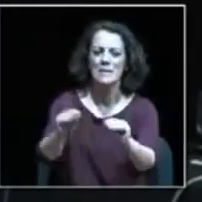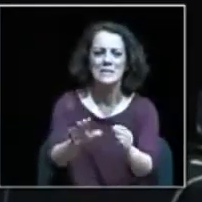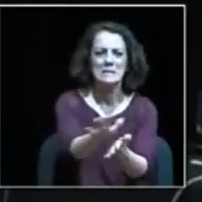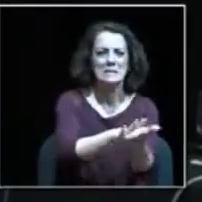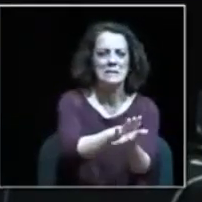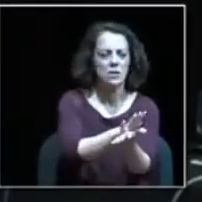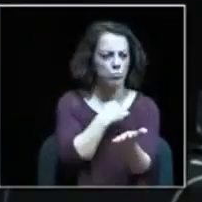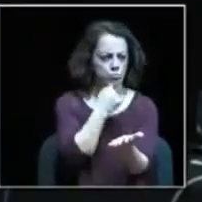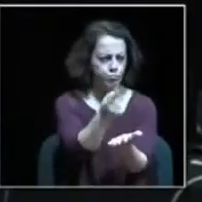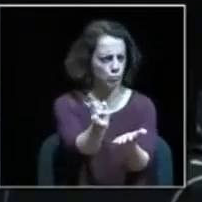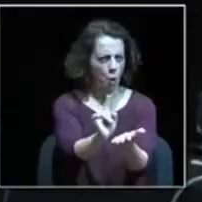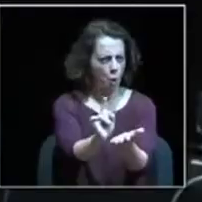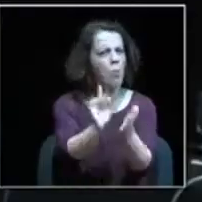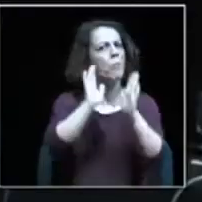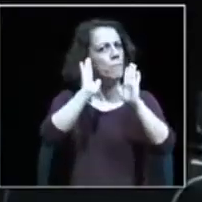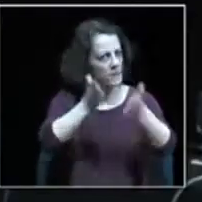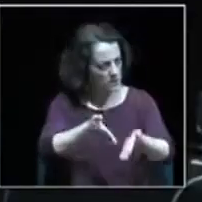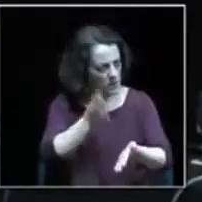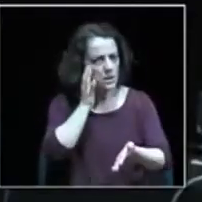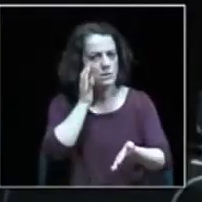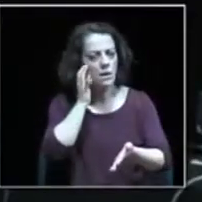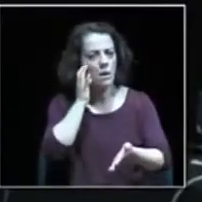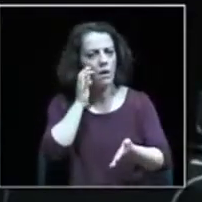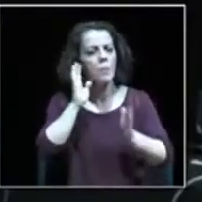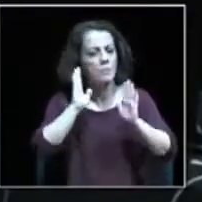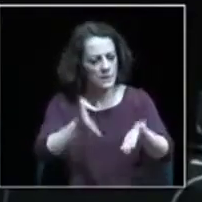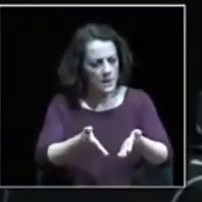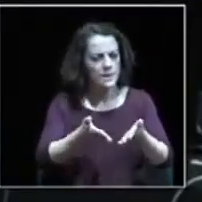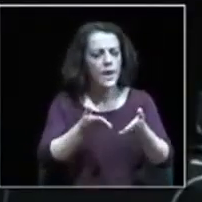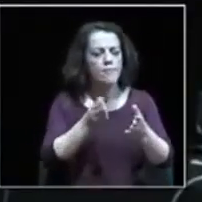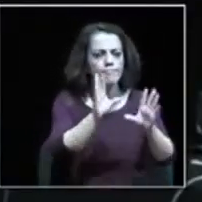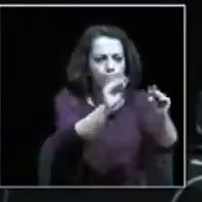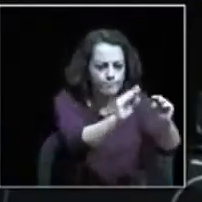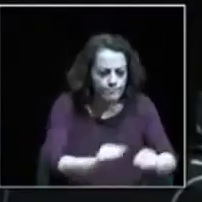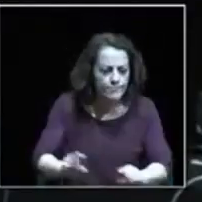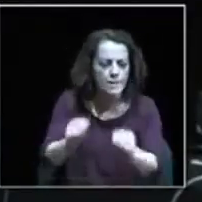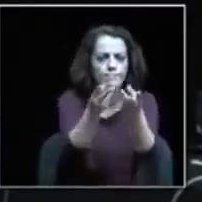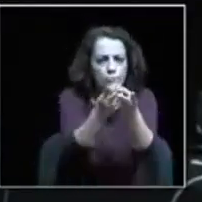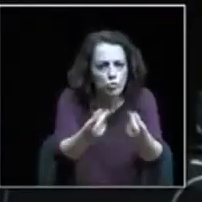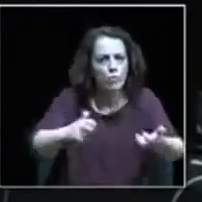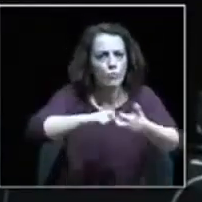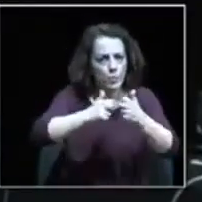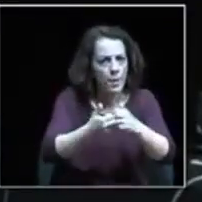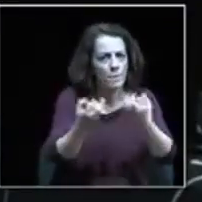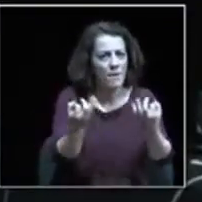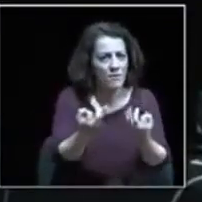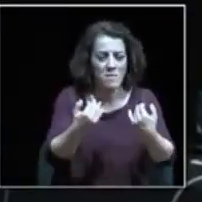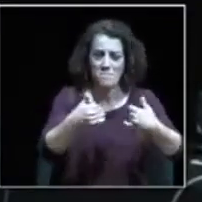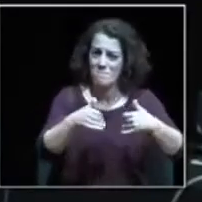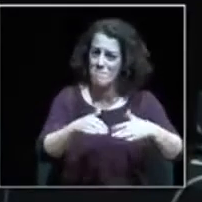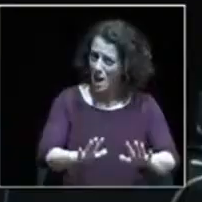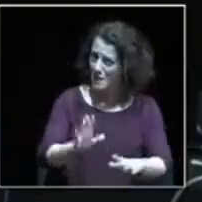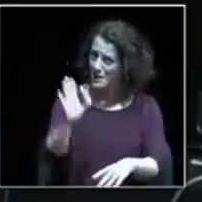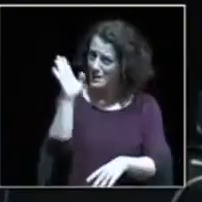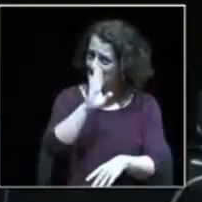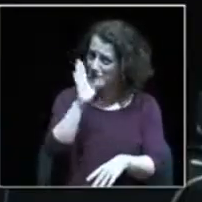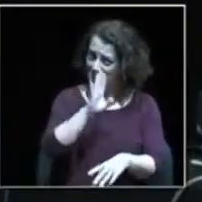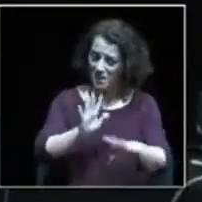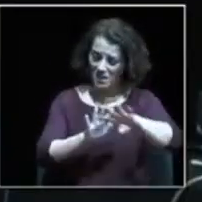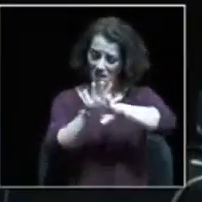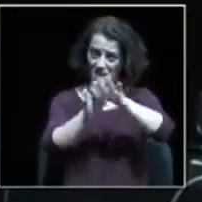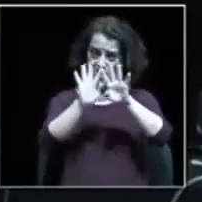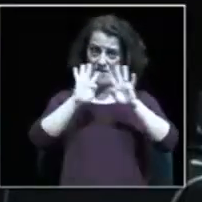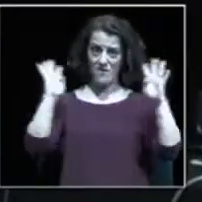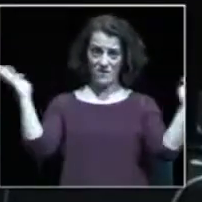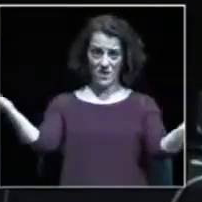É claro que defendemos a necessidade de intervenção e de resolução dos problemas, mas estamos muito mal se a rentabilização e a vedação dos